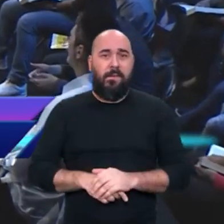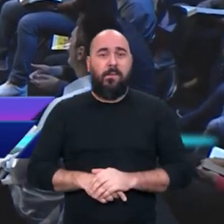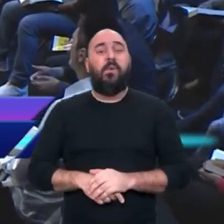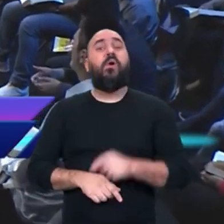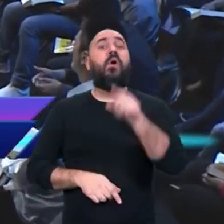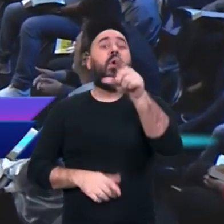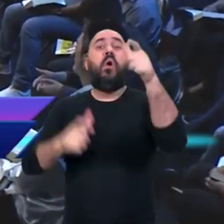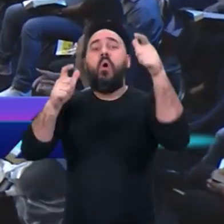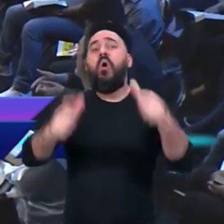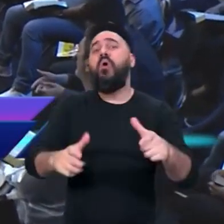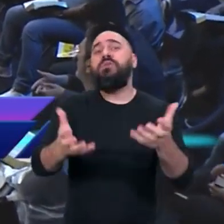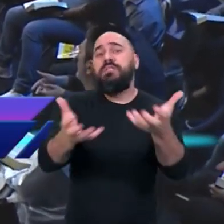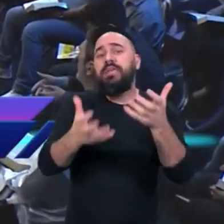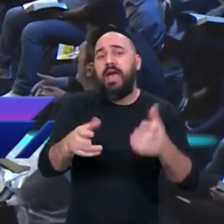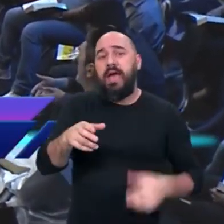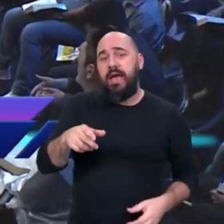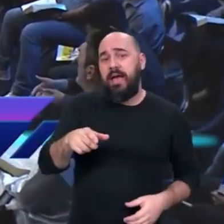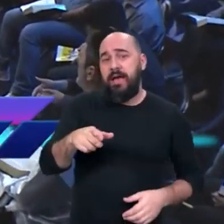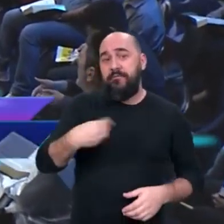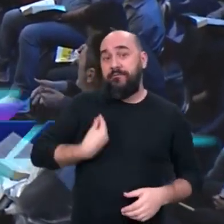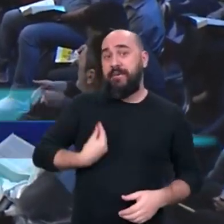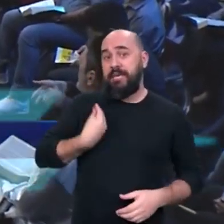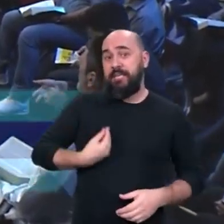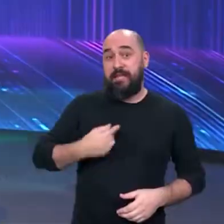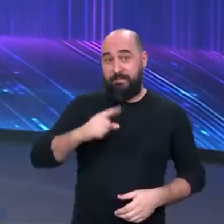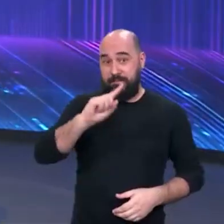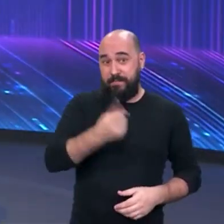Onde é que você quer estar no milênio?